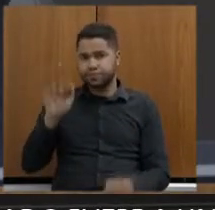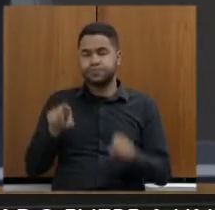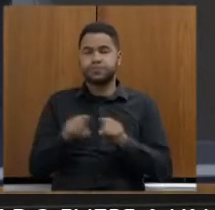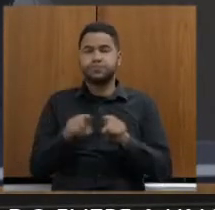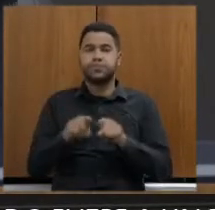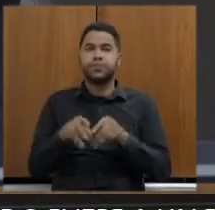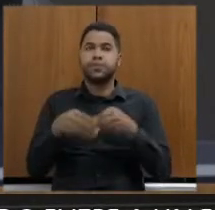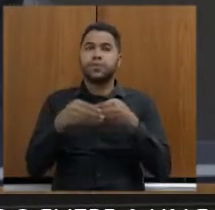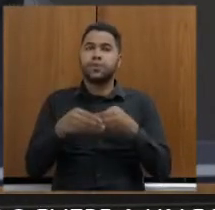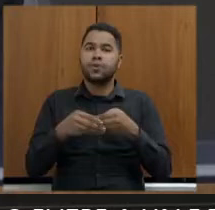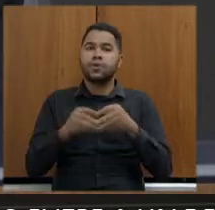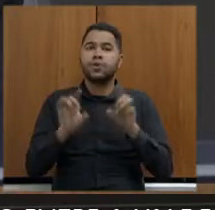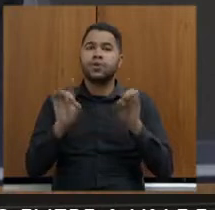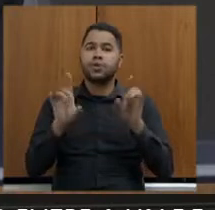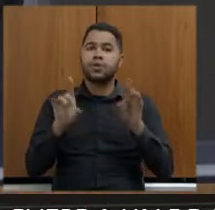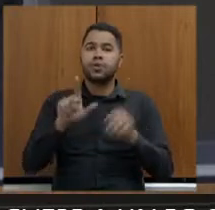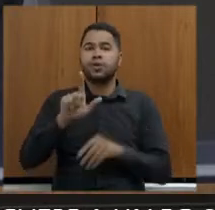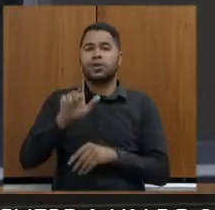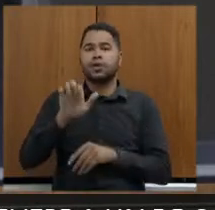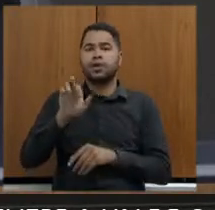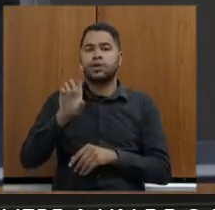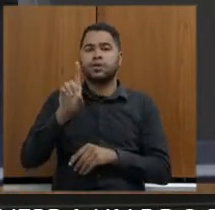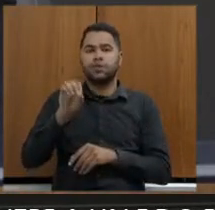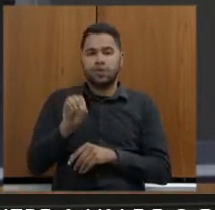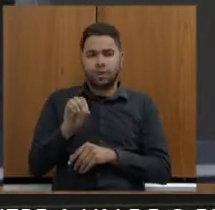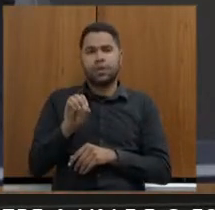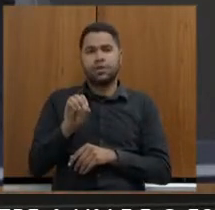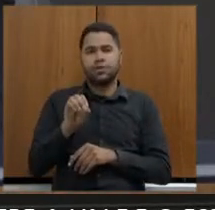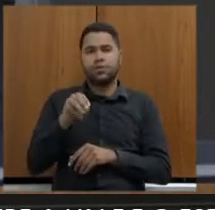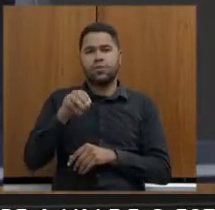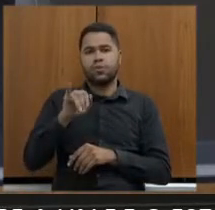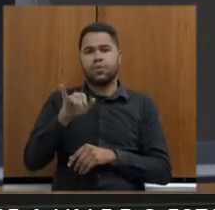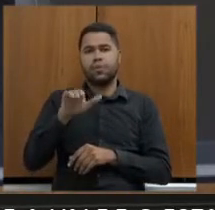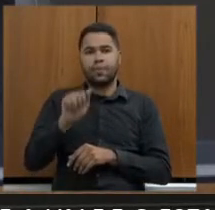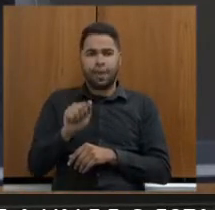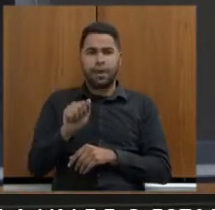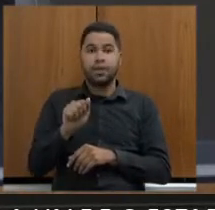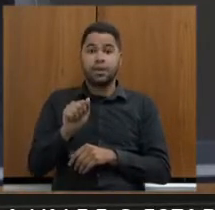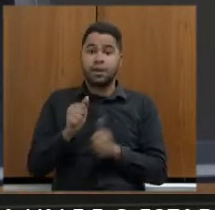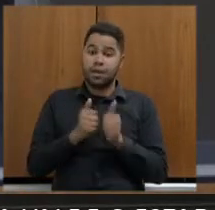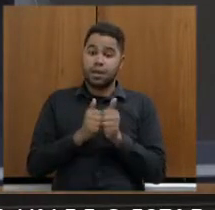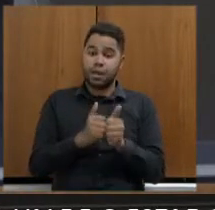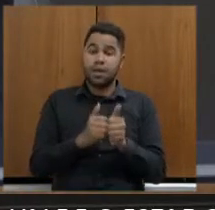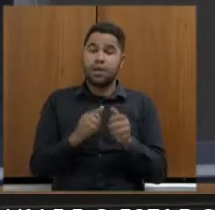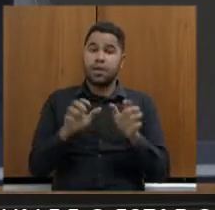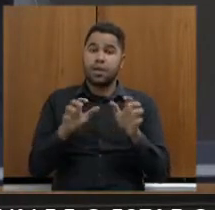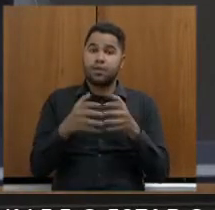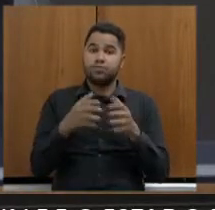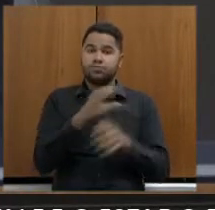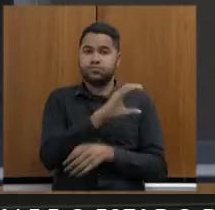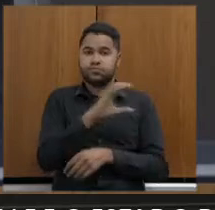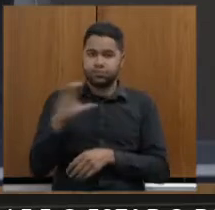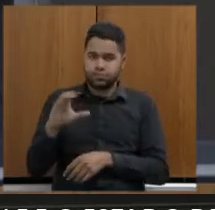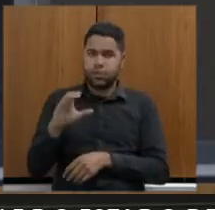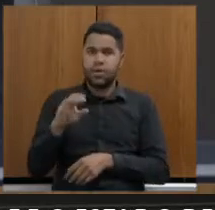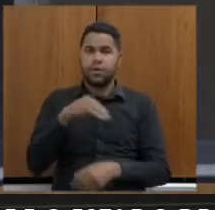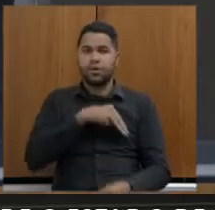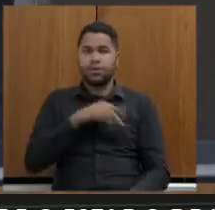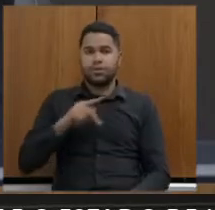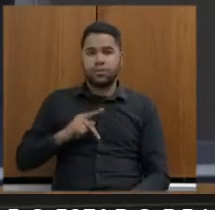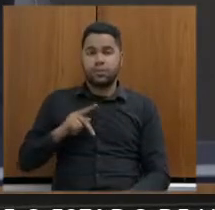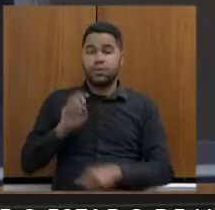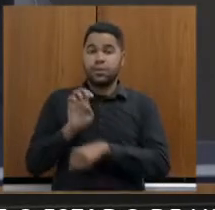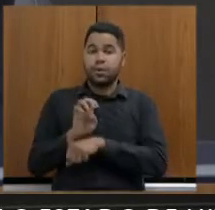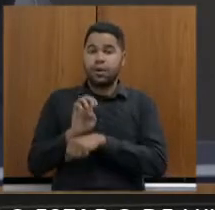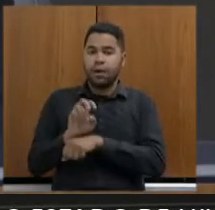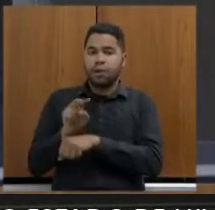cumprimentar em especial o doutor Leonardo Maia, que aqui nos acompanha, que é coordenador da equipe do Ministério Público Estadual, que